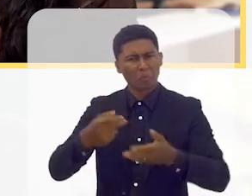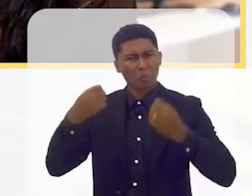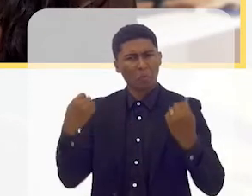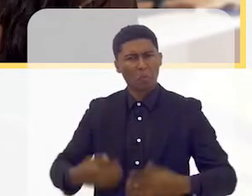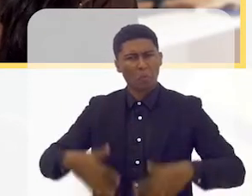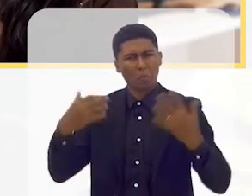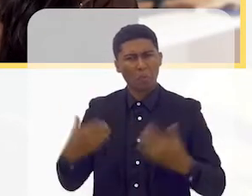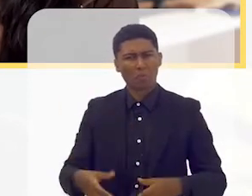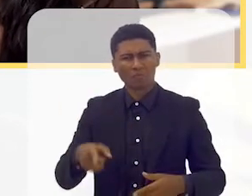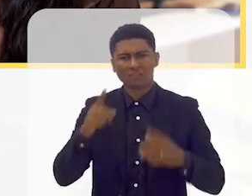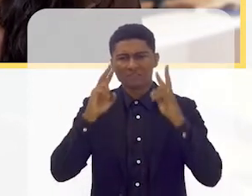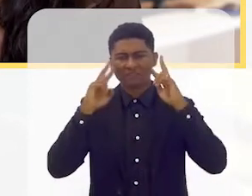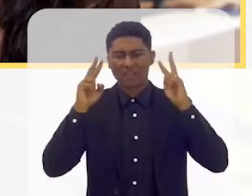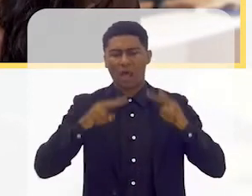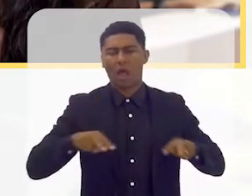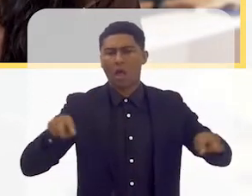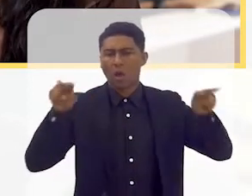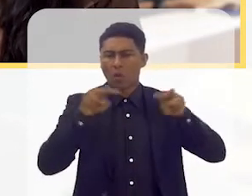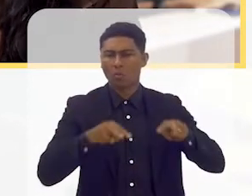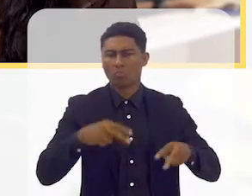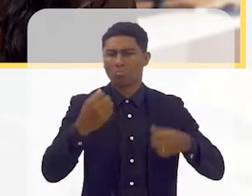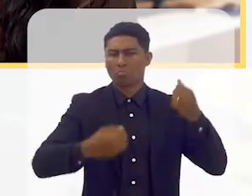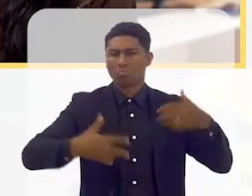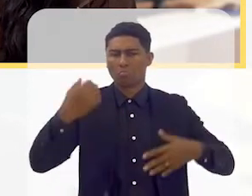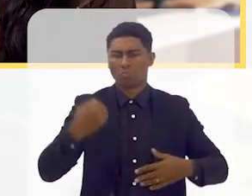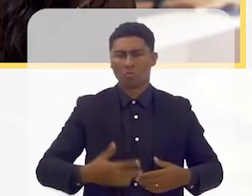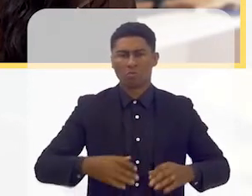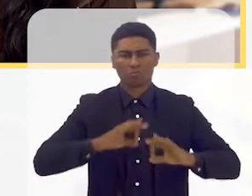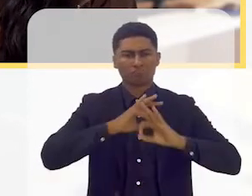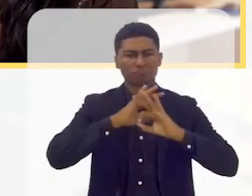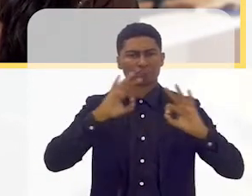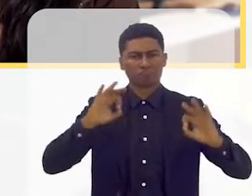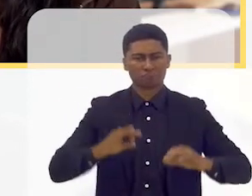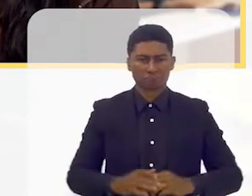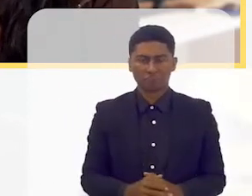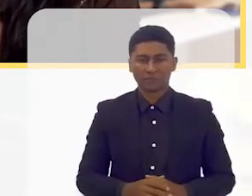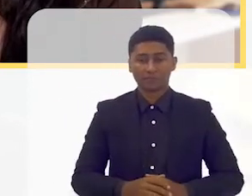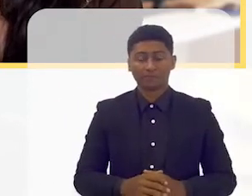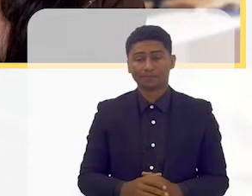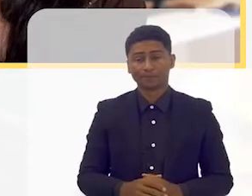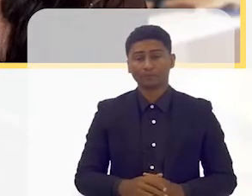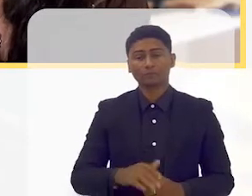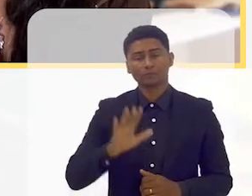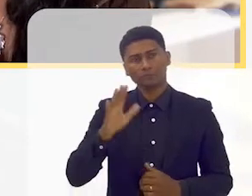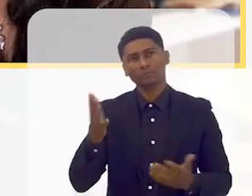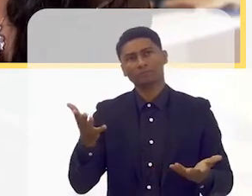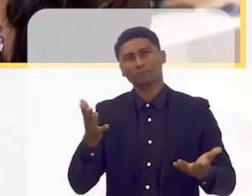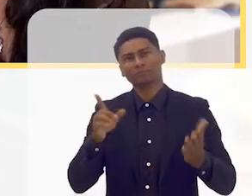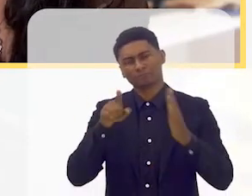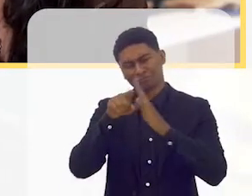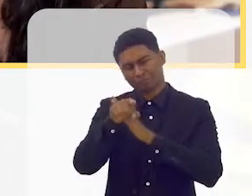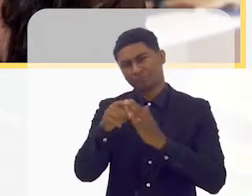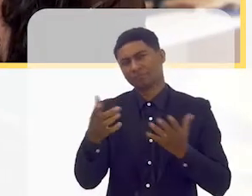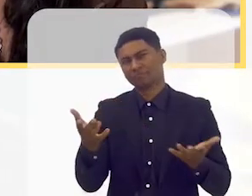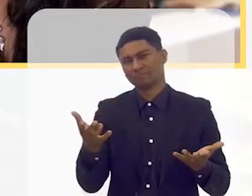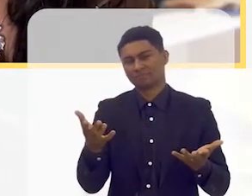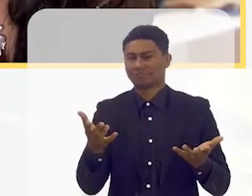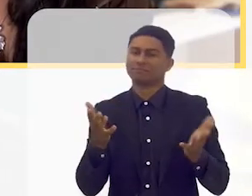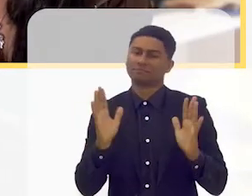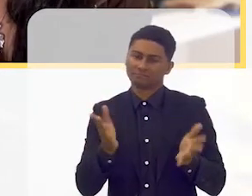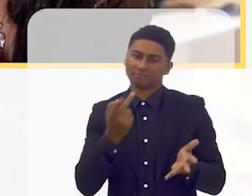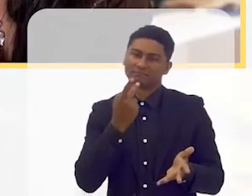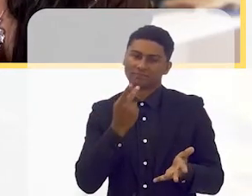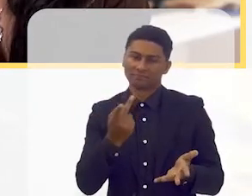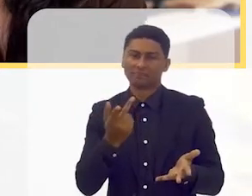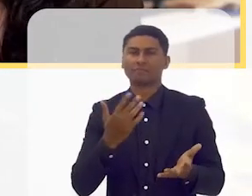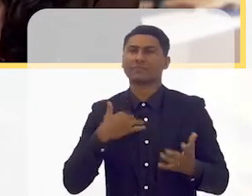observação e a sua visão a respeito disso. Agora, é uma pergunta meio redundante diante do que a